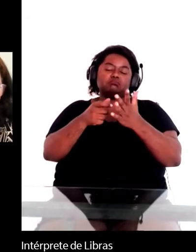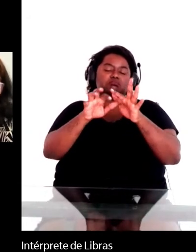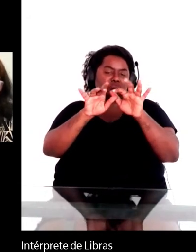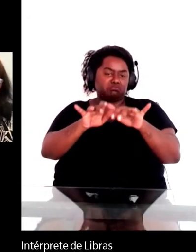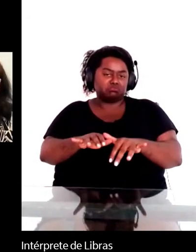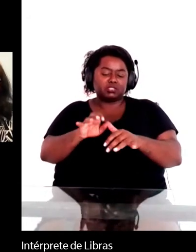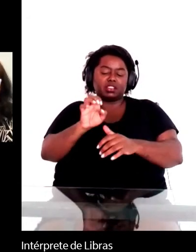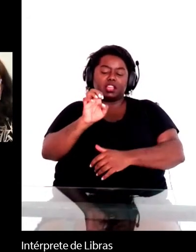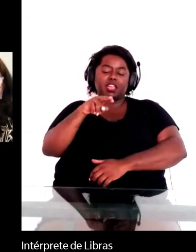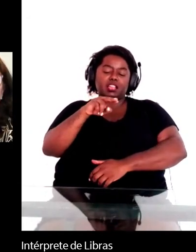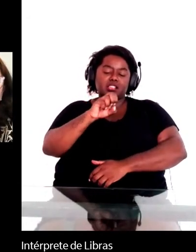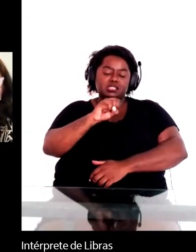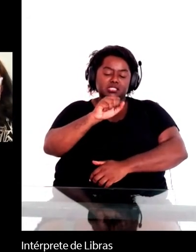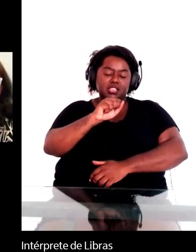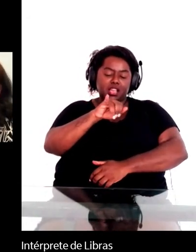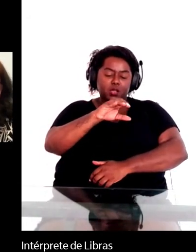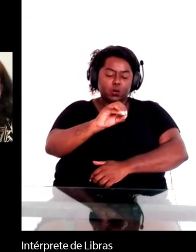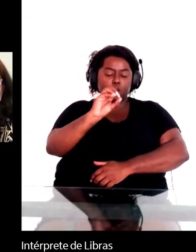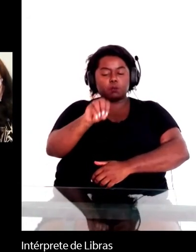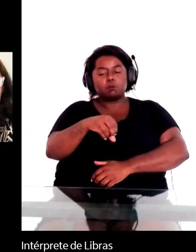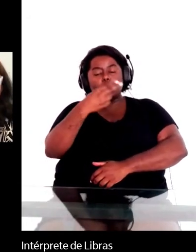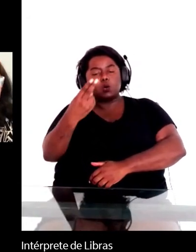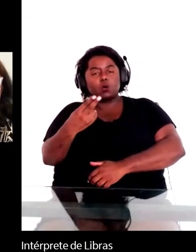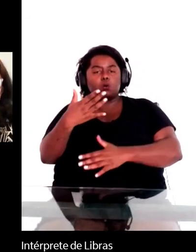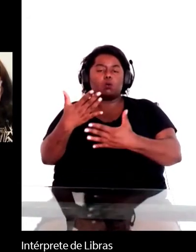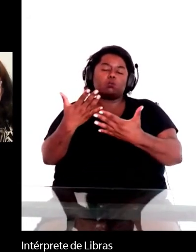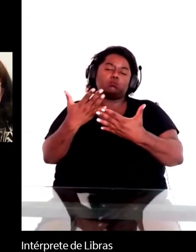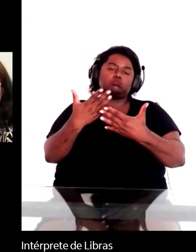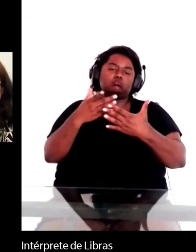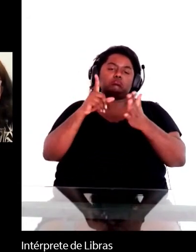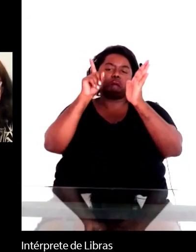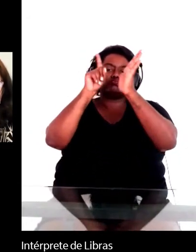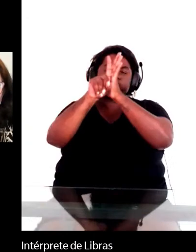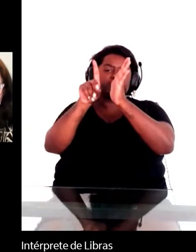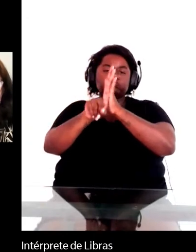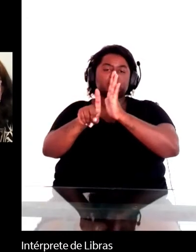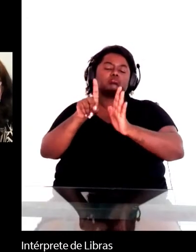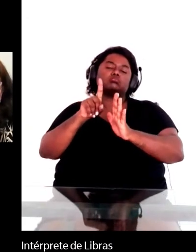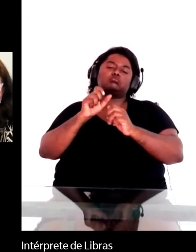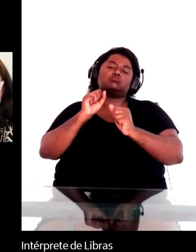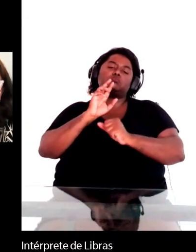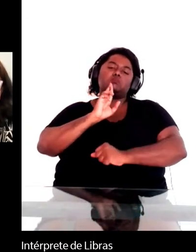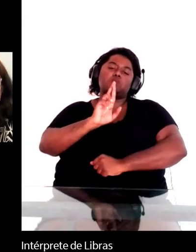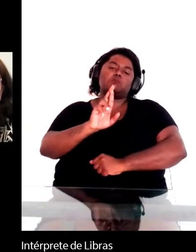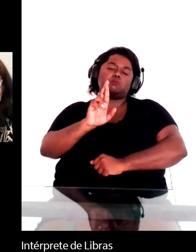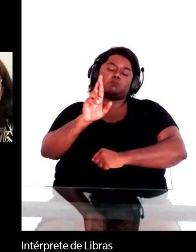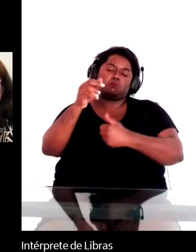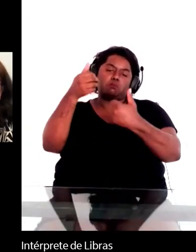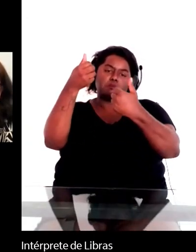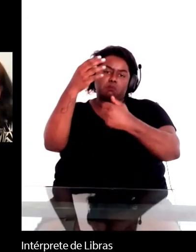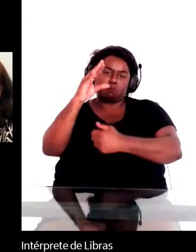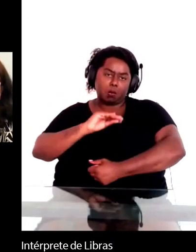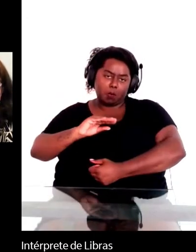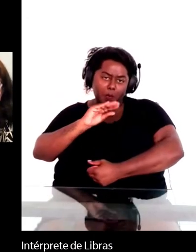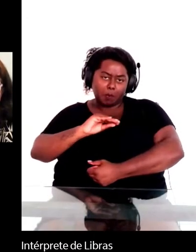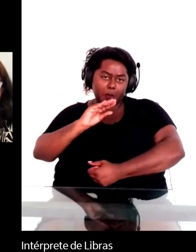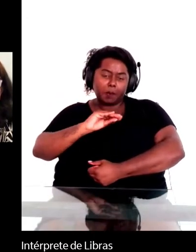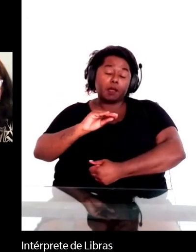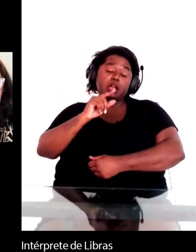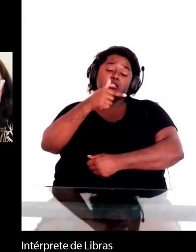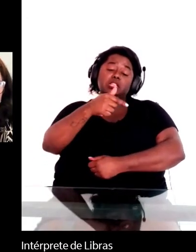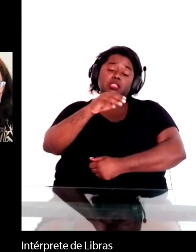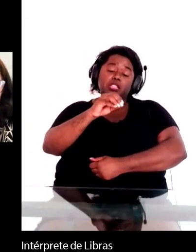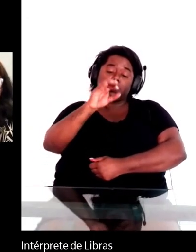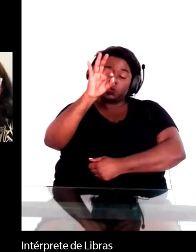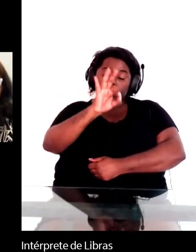oral. Então, praticamente 70% dos alunos escolhem escrever sobre Machado de Assis